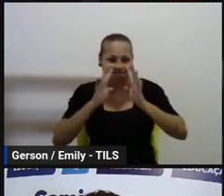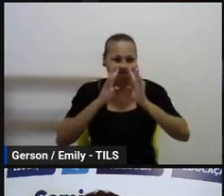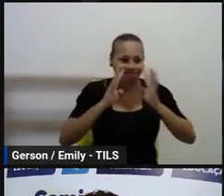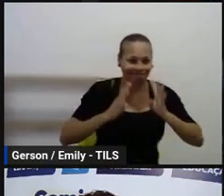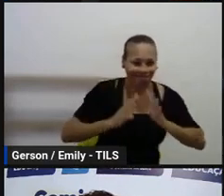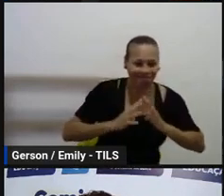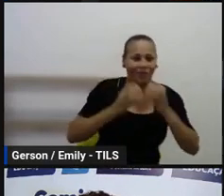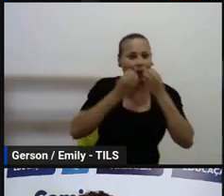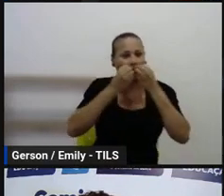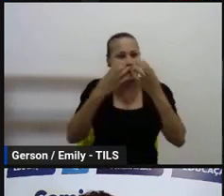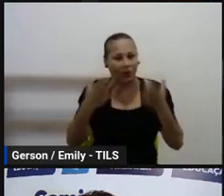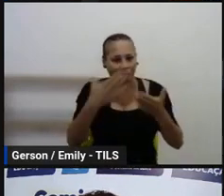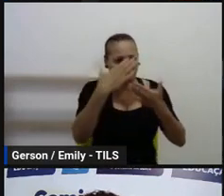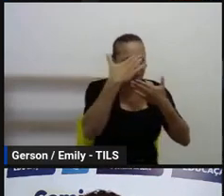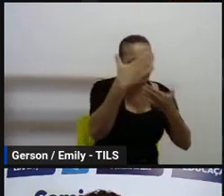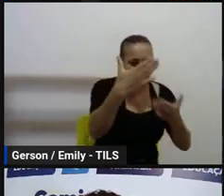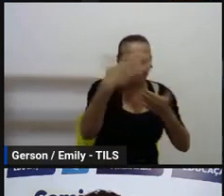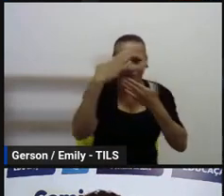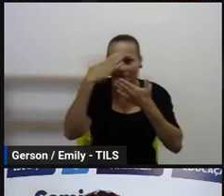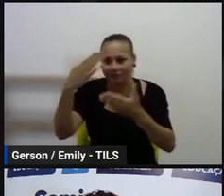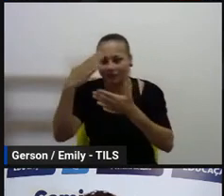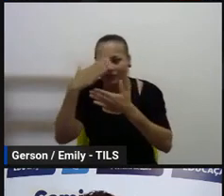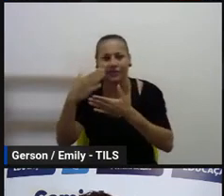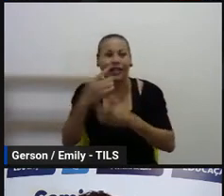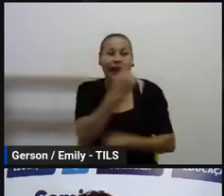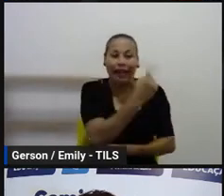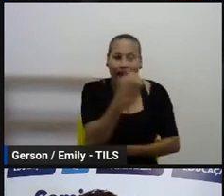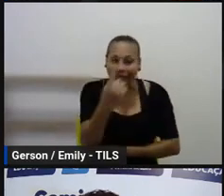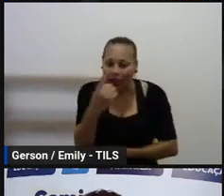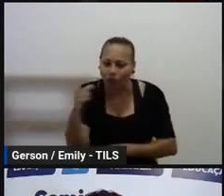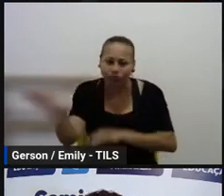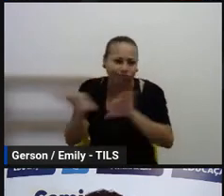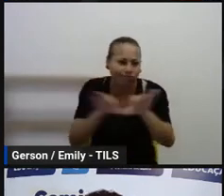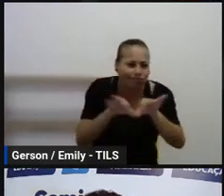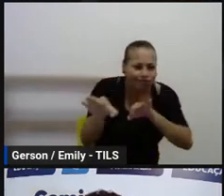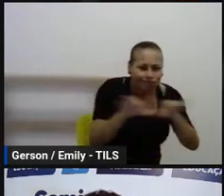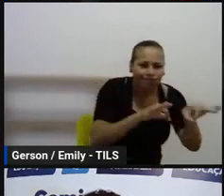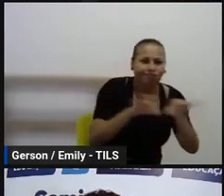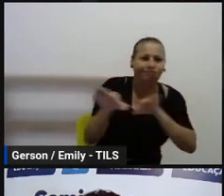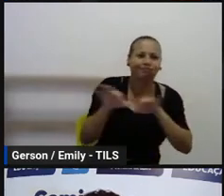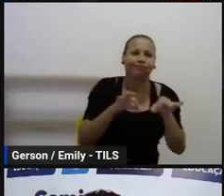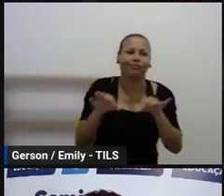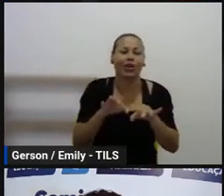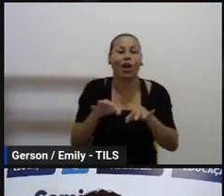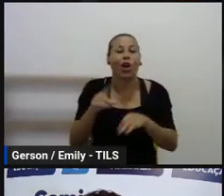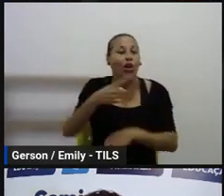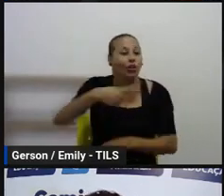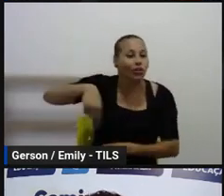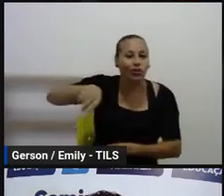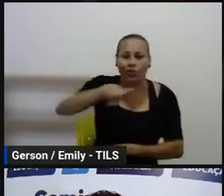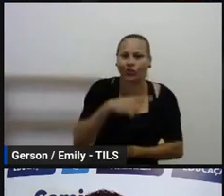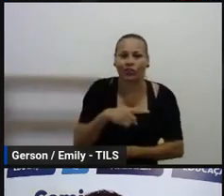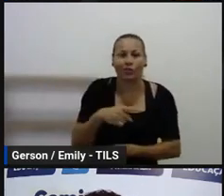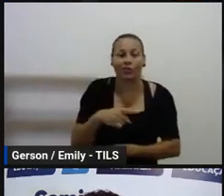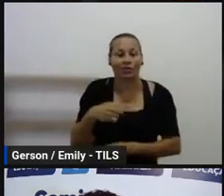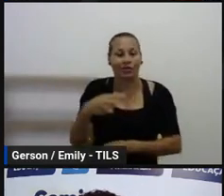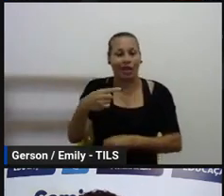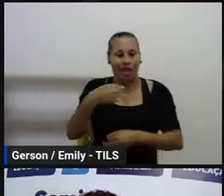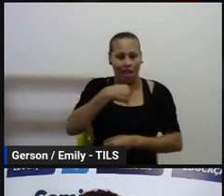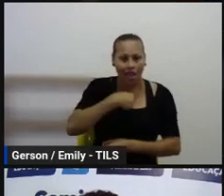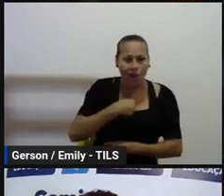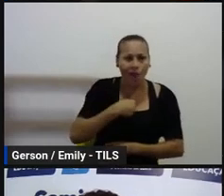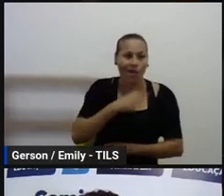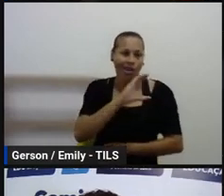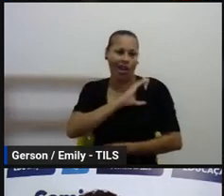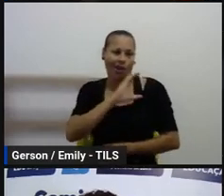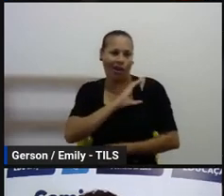e agradecer, né, as contribuições, as perguntas aí no chat e falar que nós estamos à disposição aqui